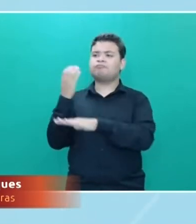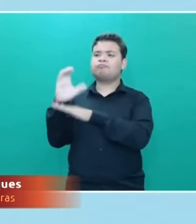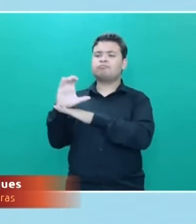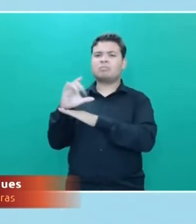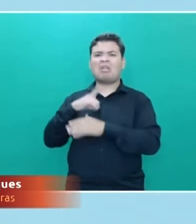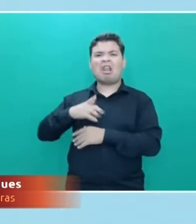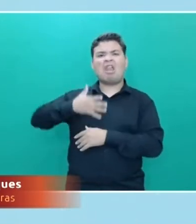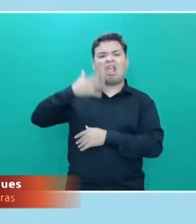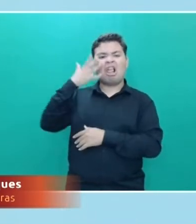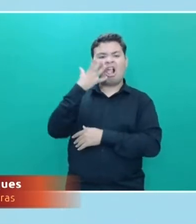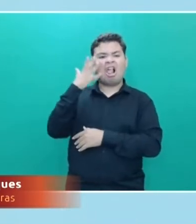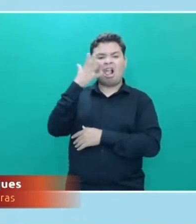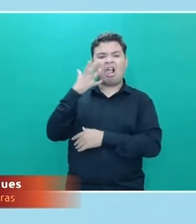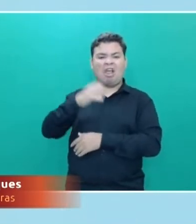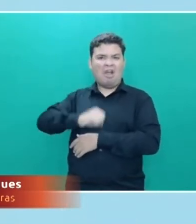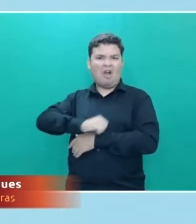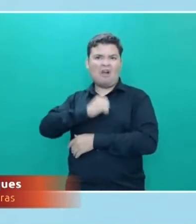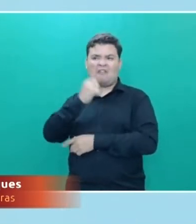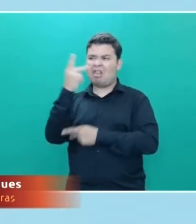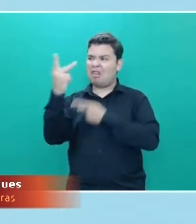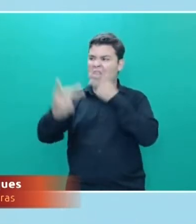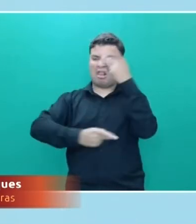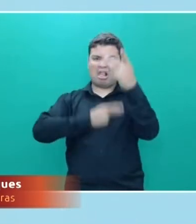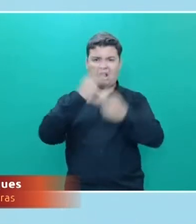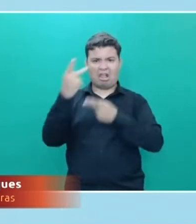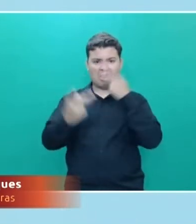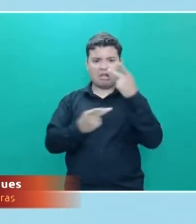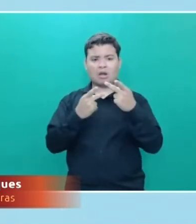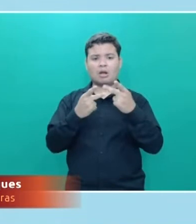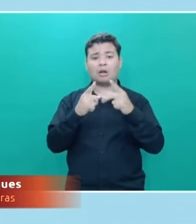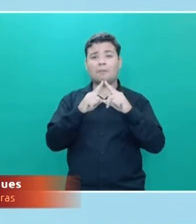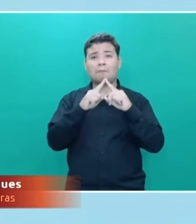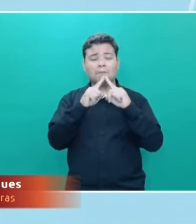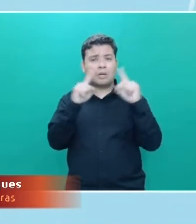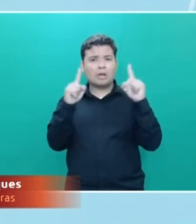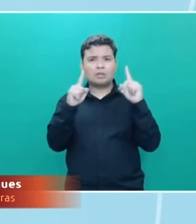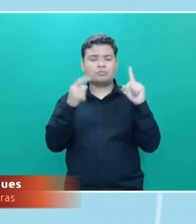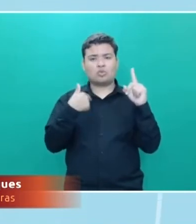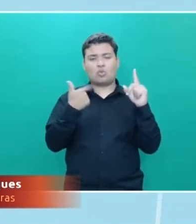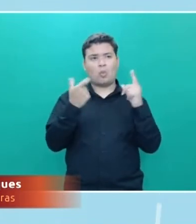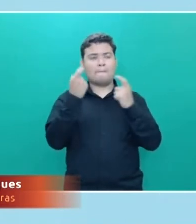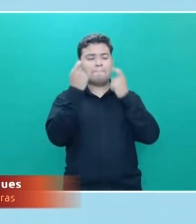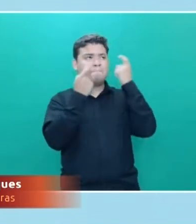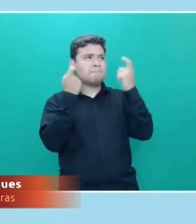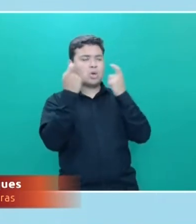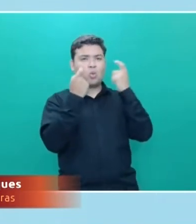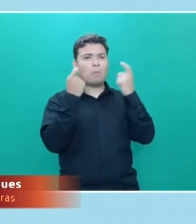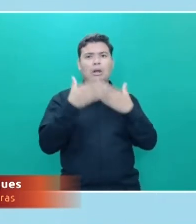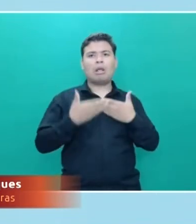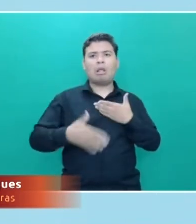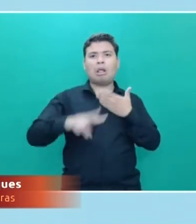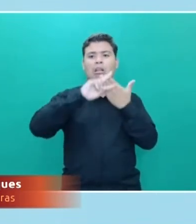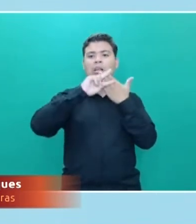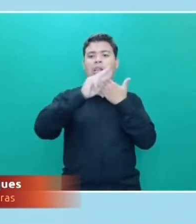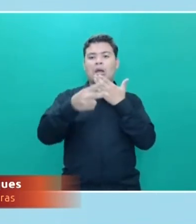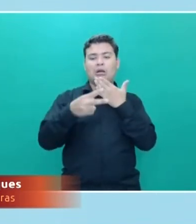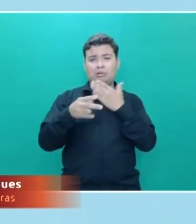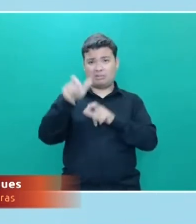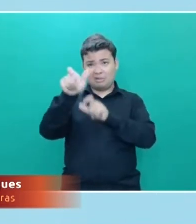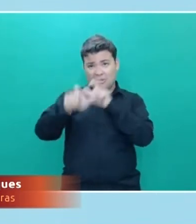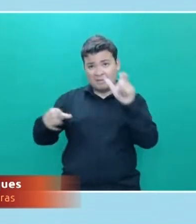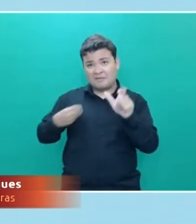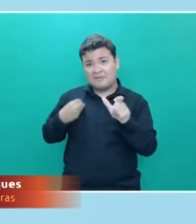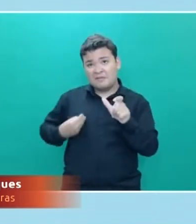sem me preocupar com as implicações que isso pode gerar, tanto no outro quanto na minha